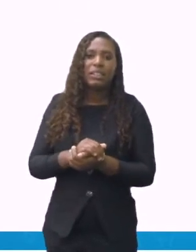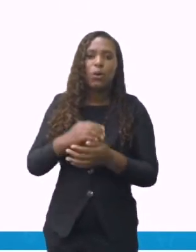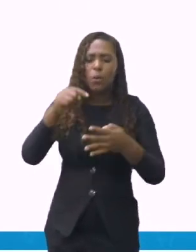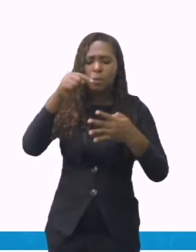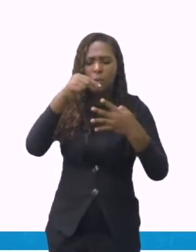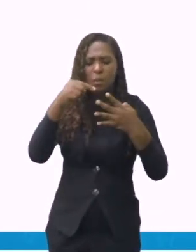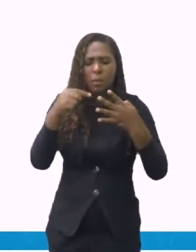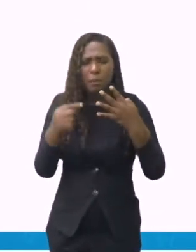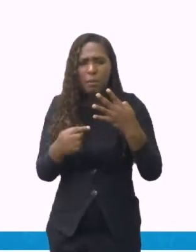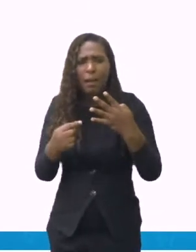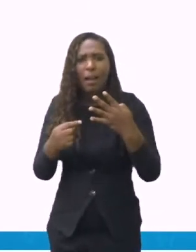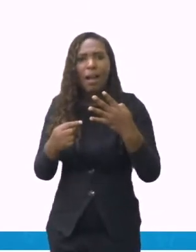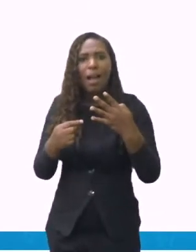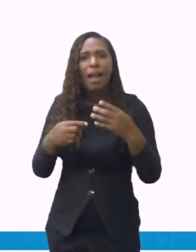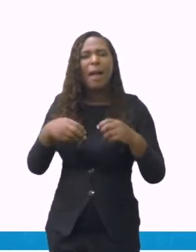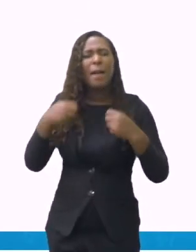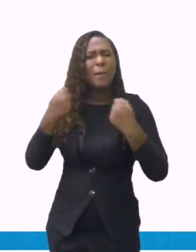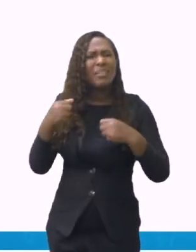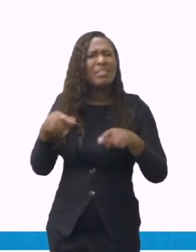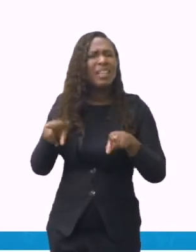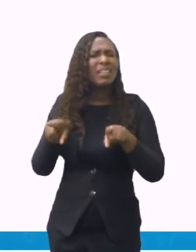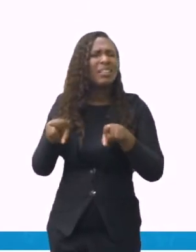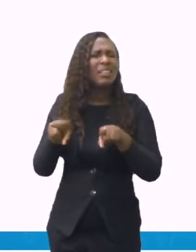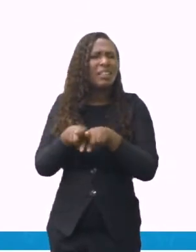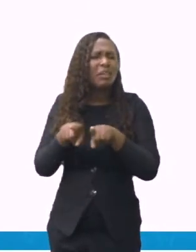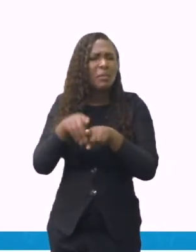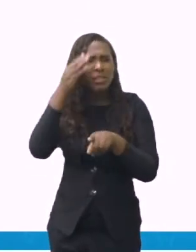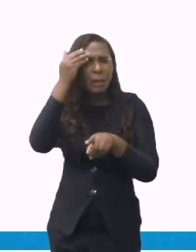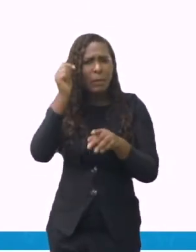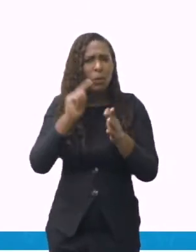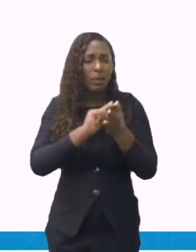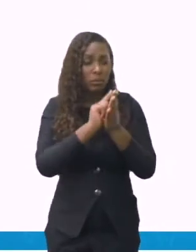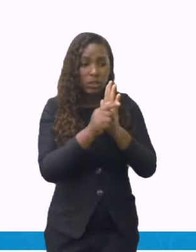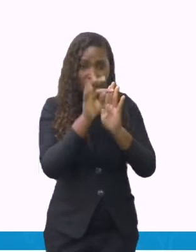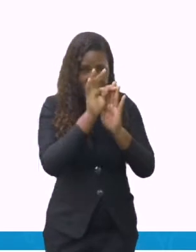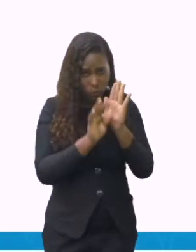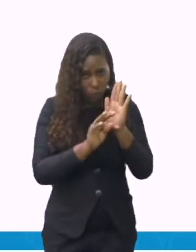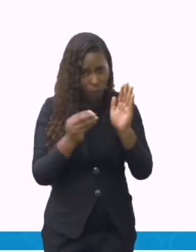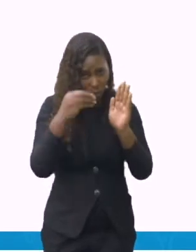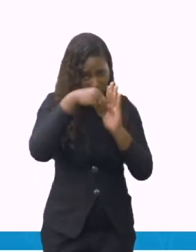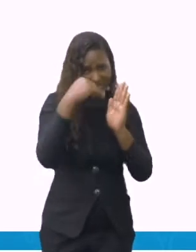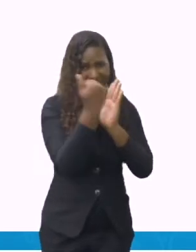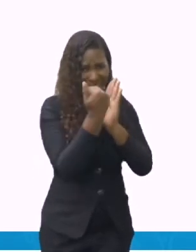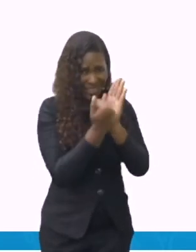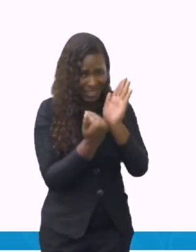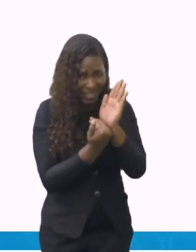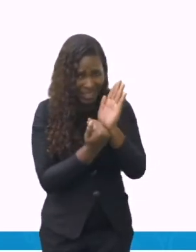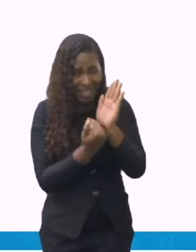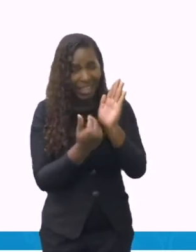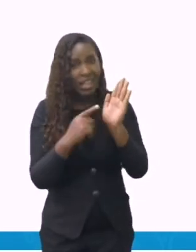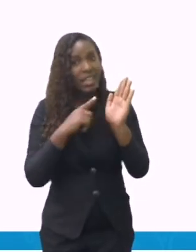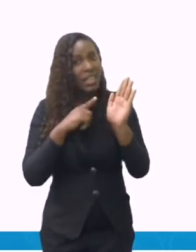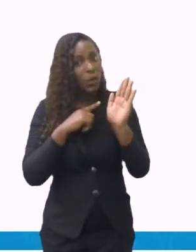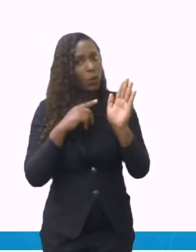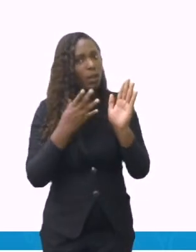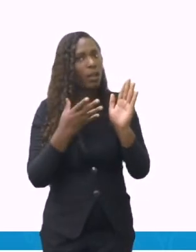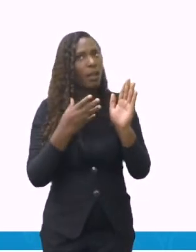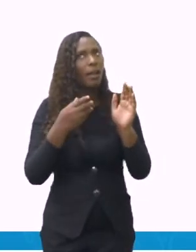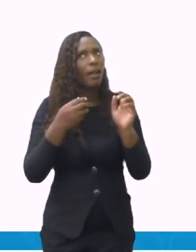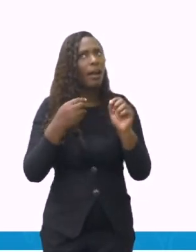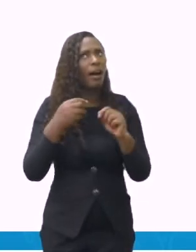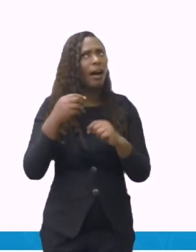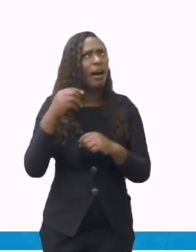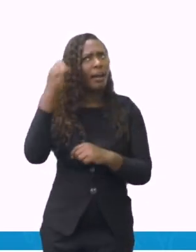instrumentos de medida. O que é instrumento de medida? Eu vou pegar uma colher grande? Eu vou pegar uma colher pequena?